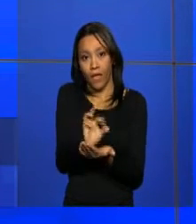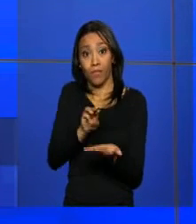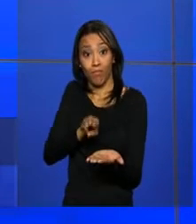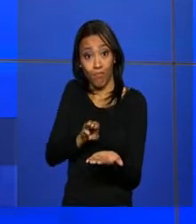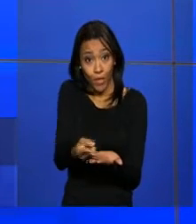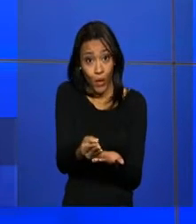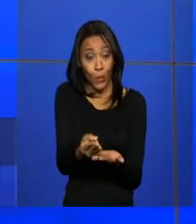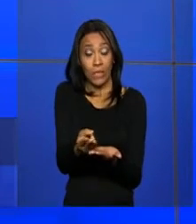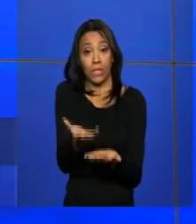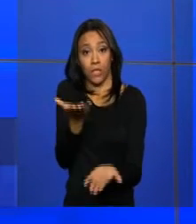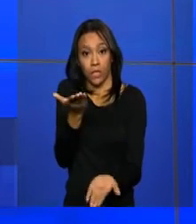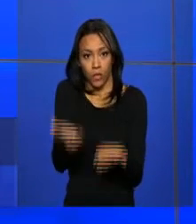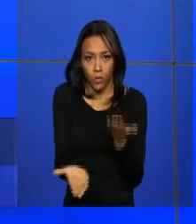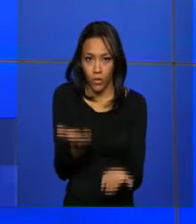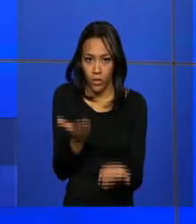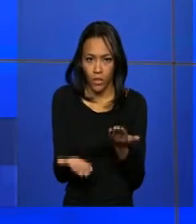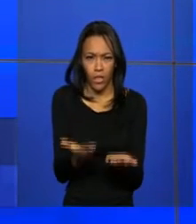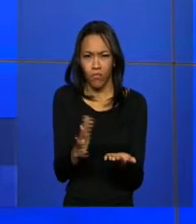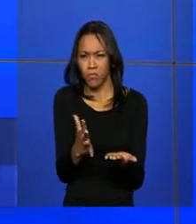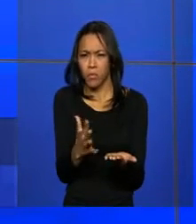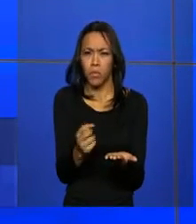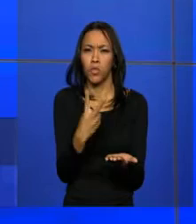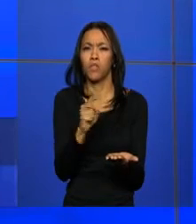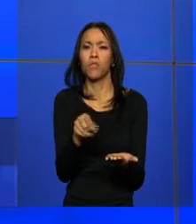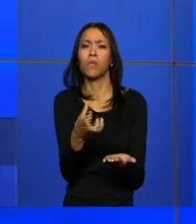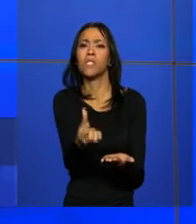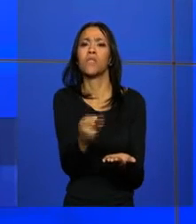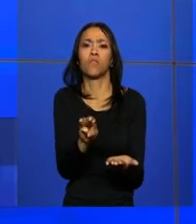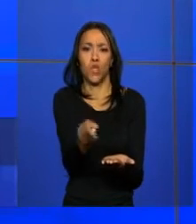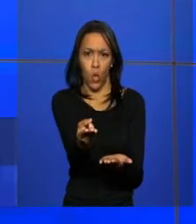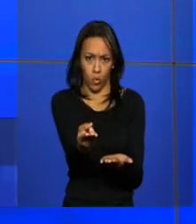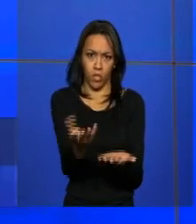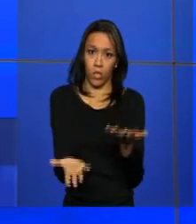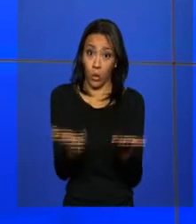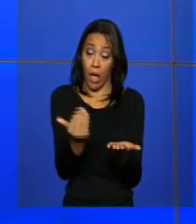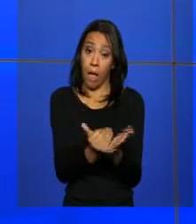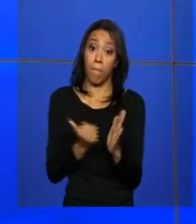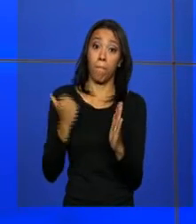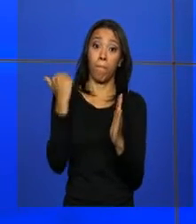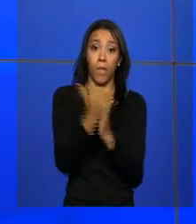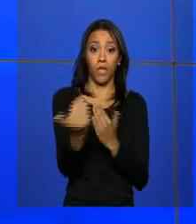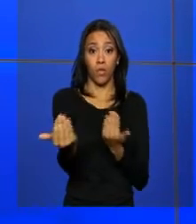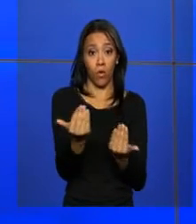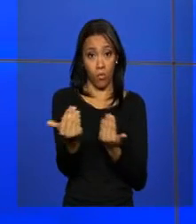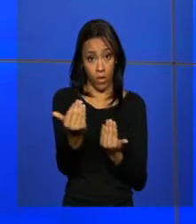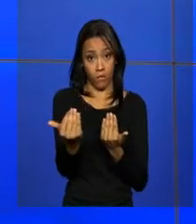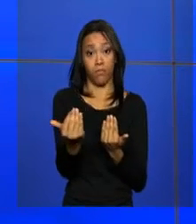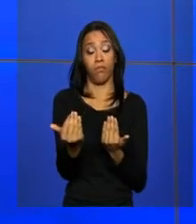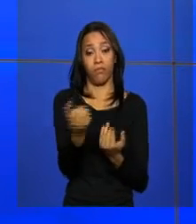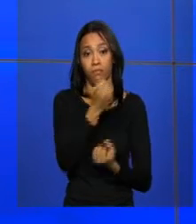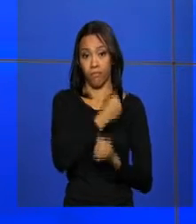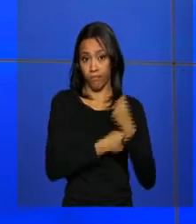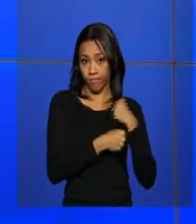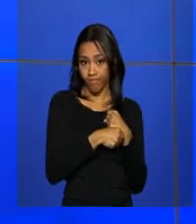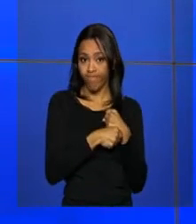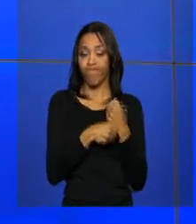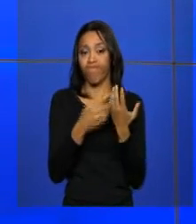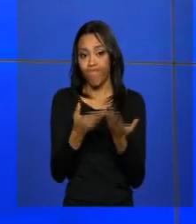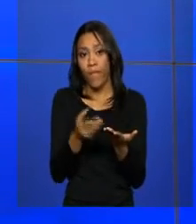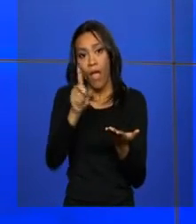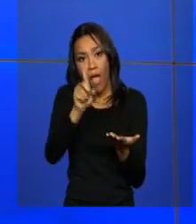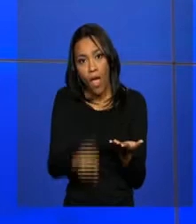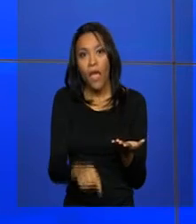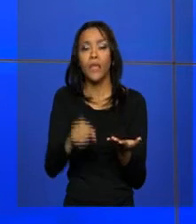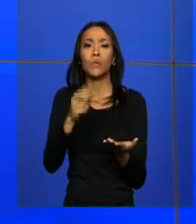300 mil toneladas, o equivale a 12,6 milhões de toneladas a mais em relação à safra anterior. A estimativa faz